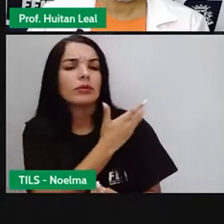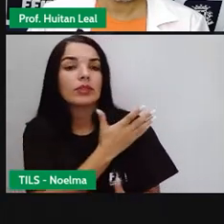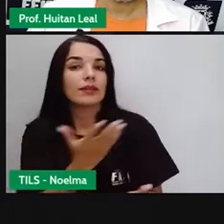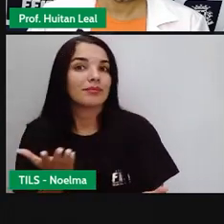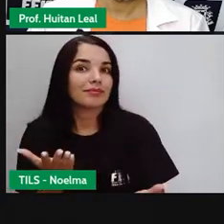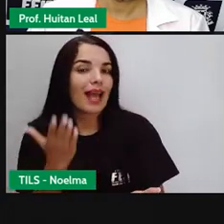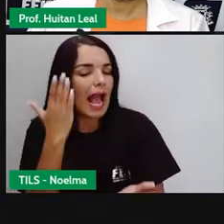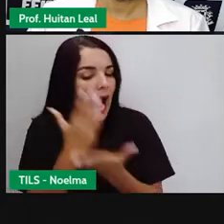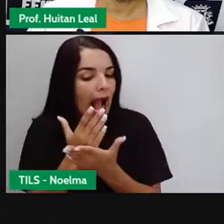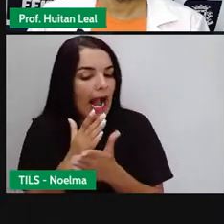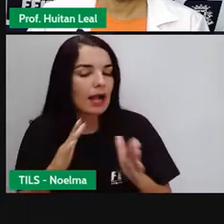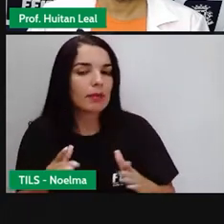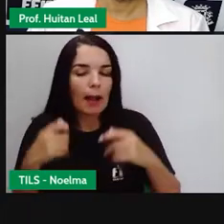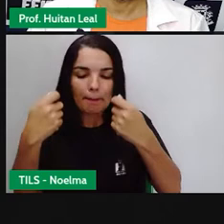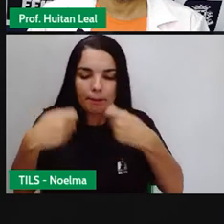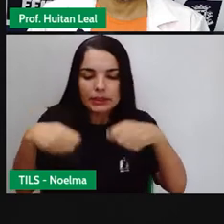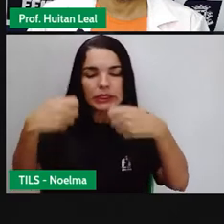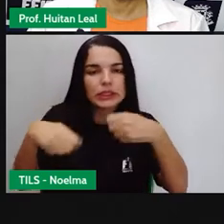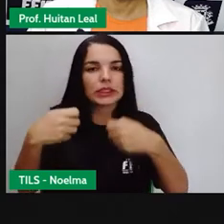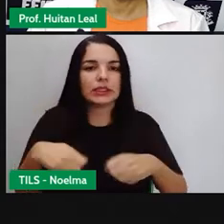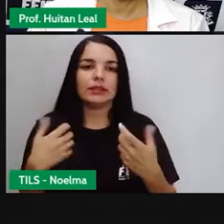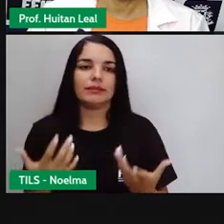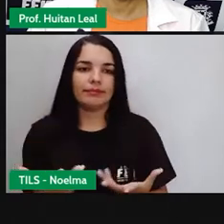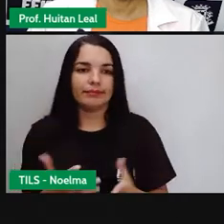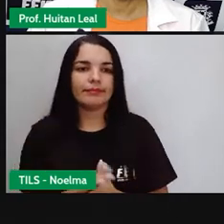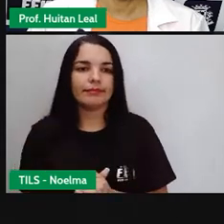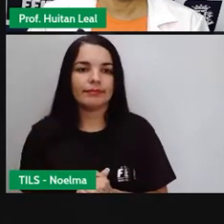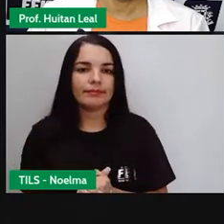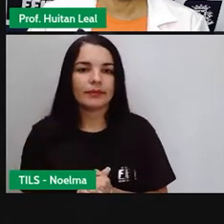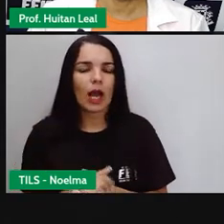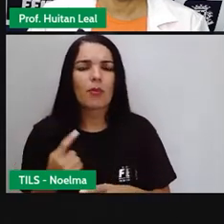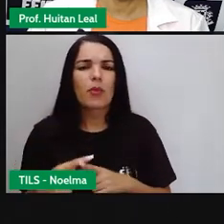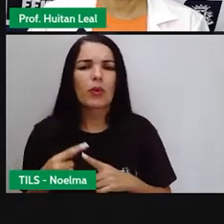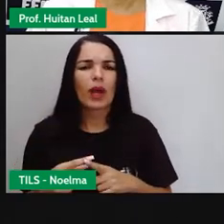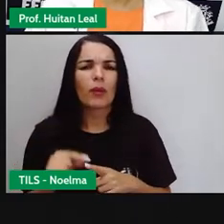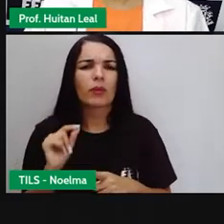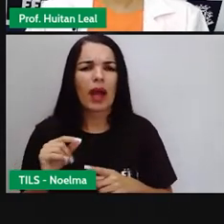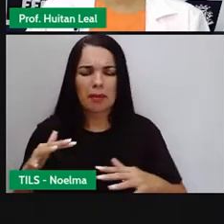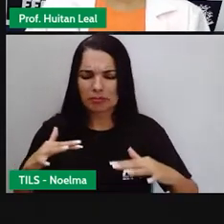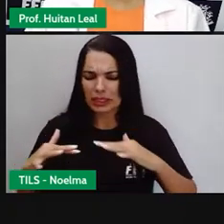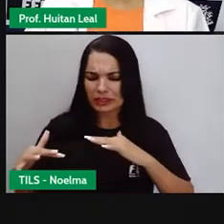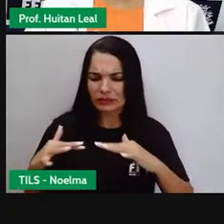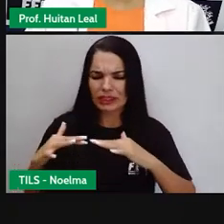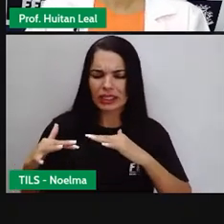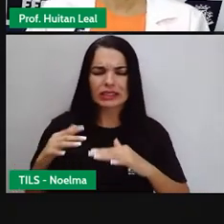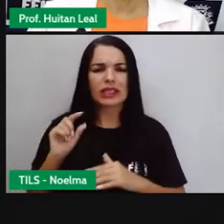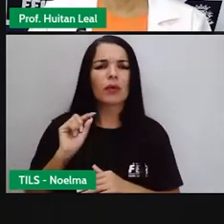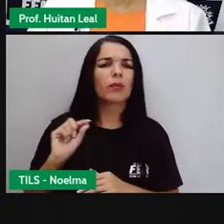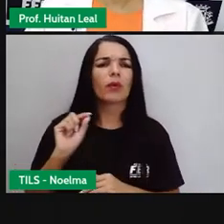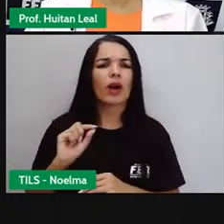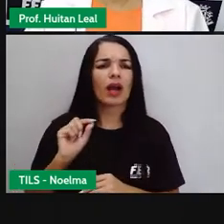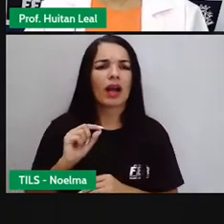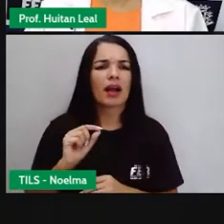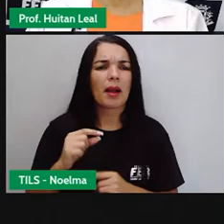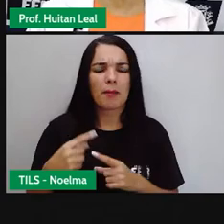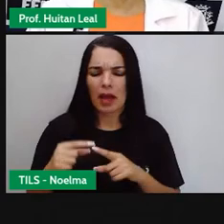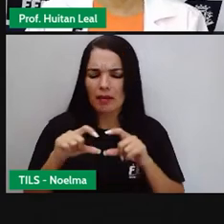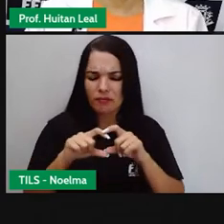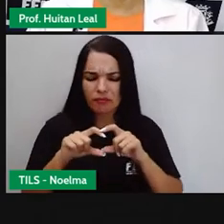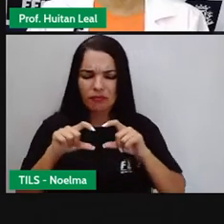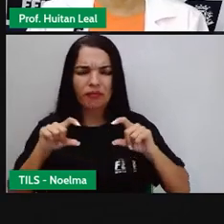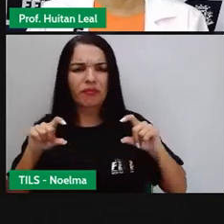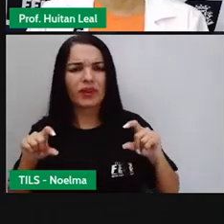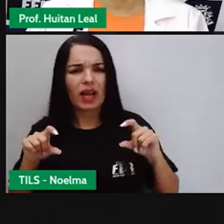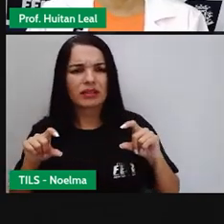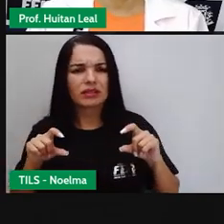o preconceito como se manifesta através de determinadas frases a respeito